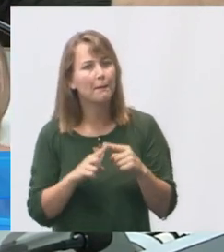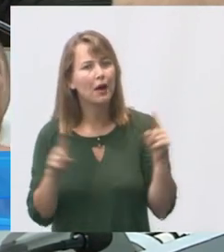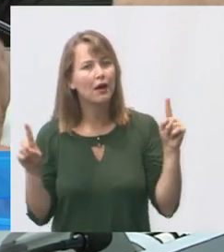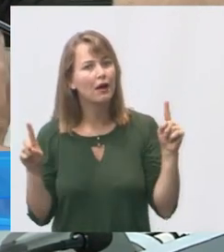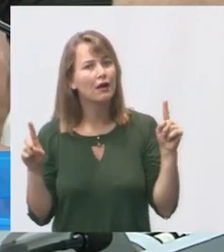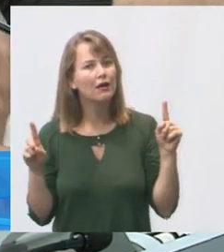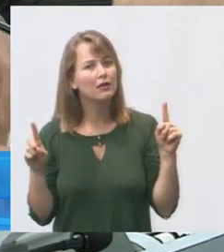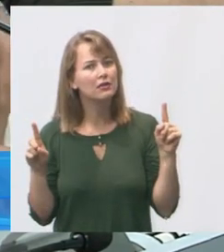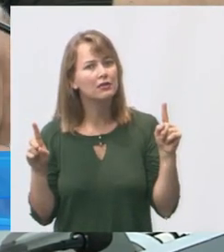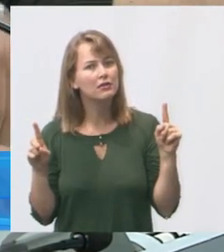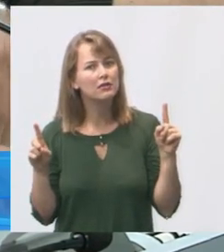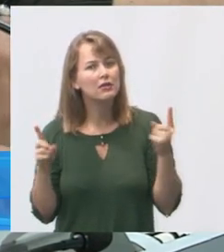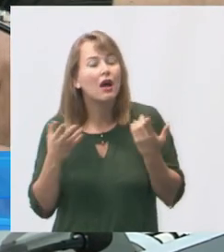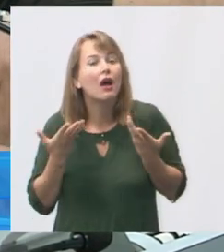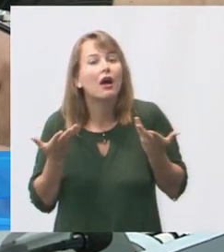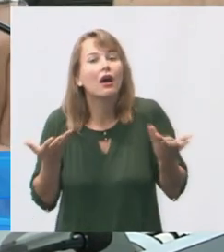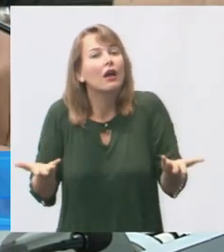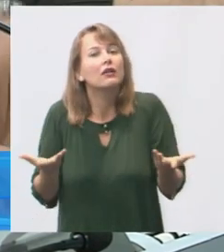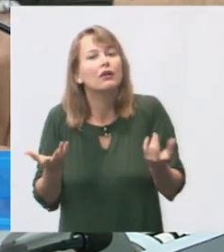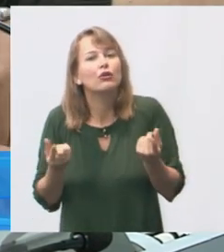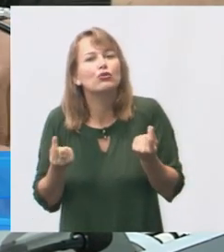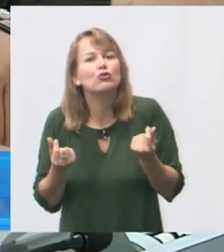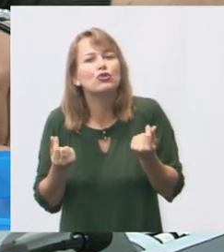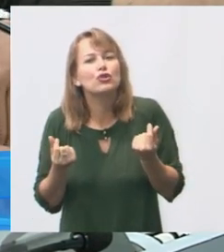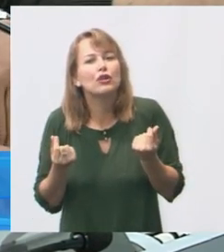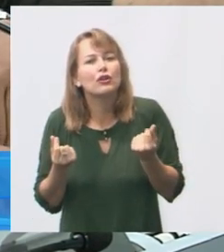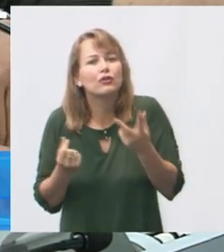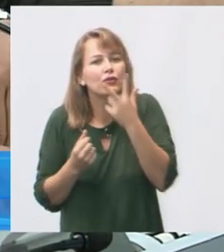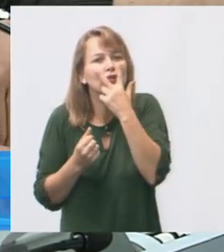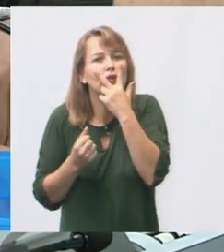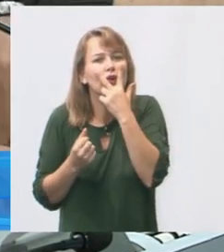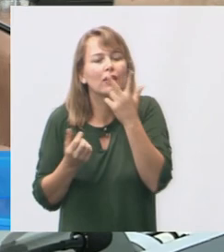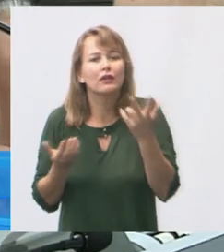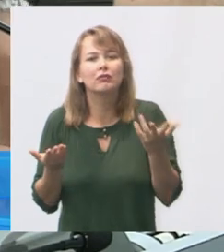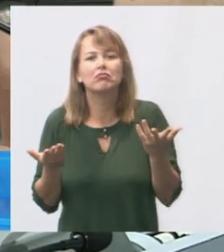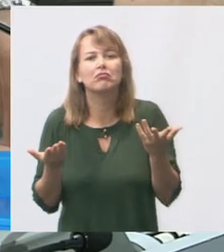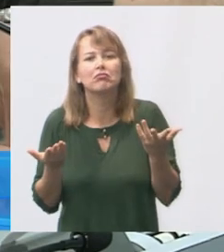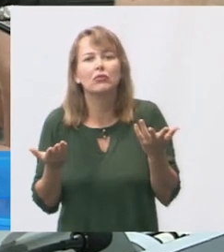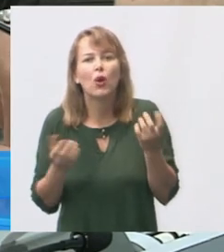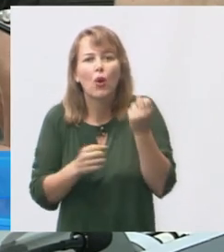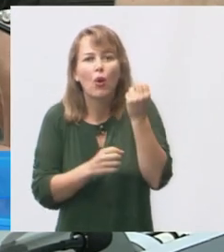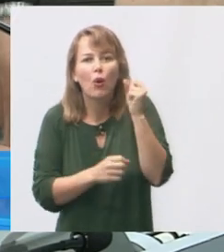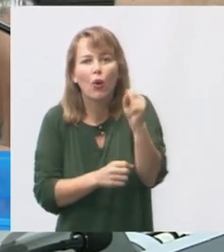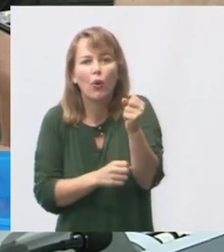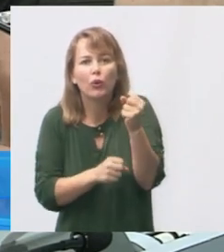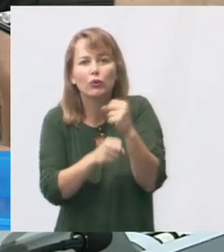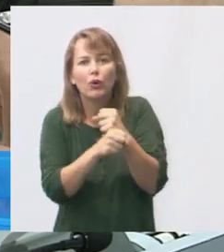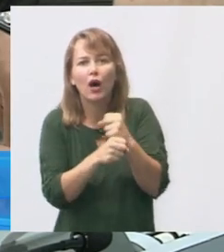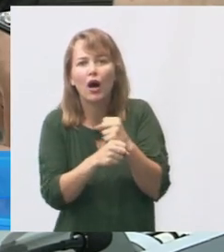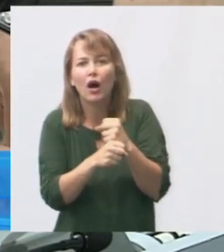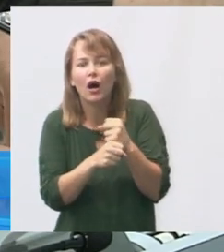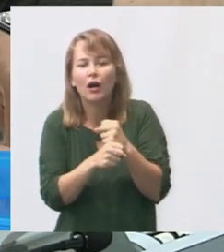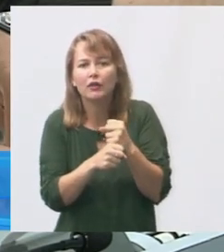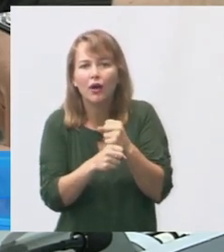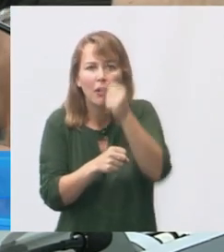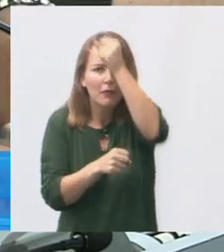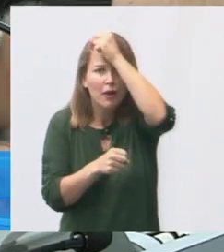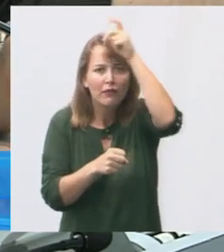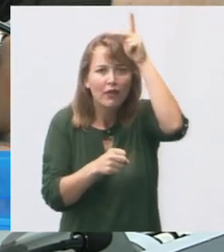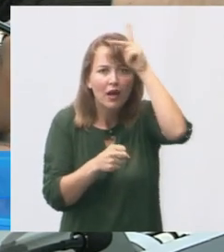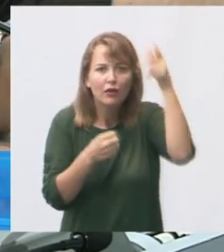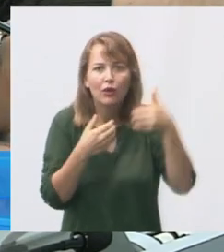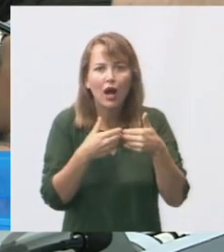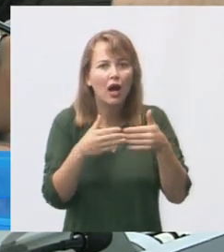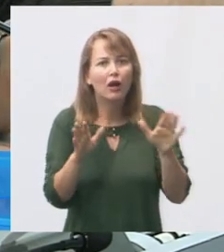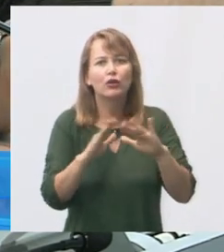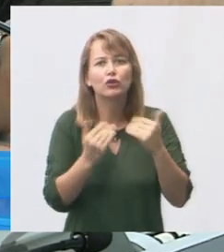mas aonde está o dinheiro de Vitória que entra na arrecadação porque oito anos eu não vejo o prefeito inaugurou uma escola nova eu não